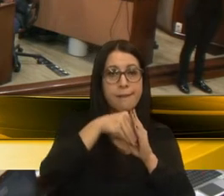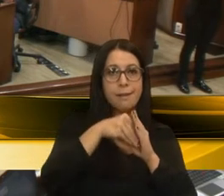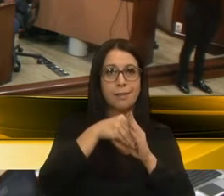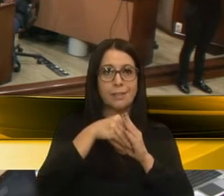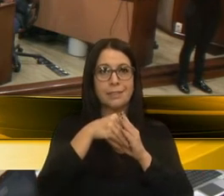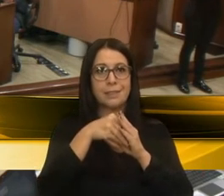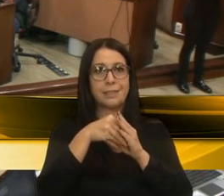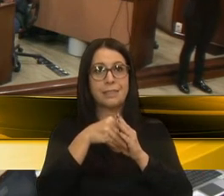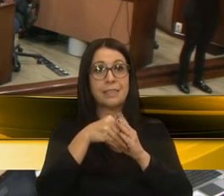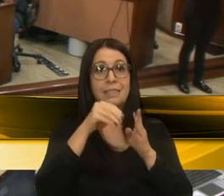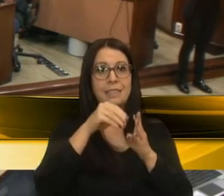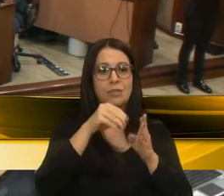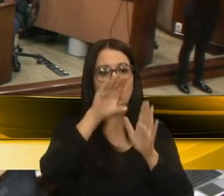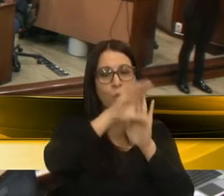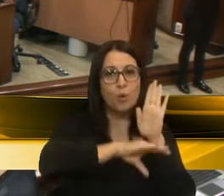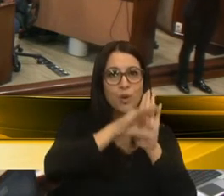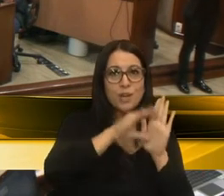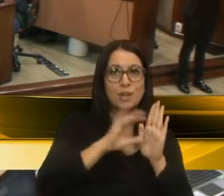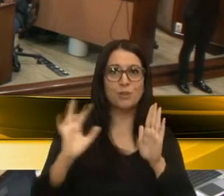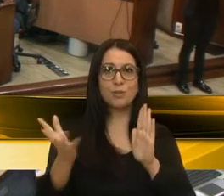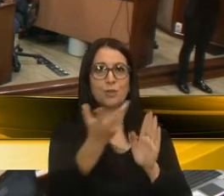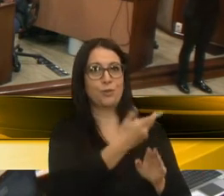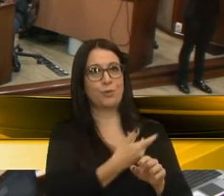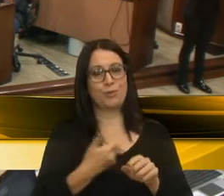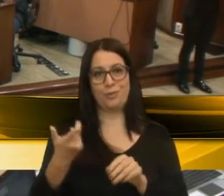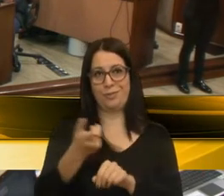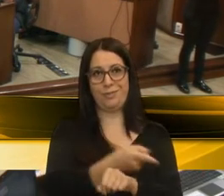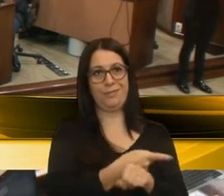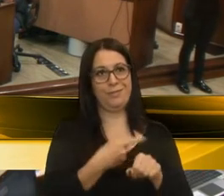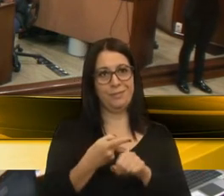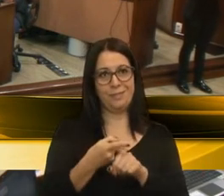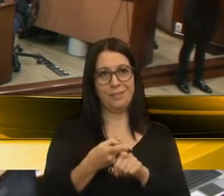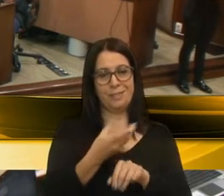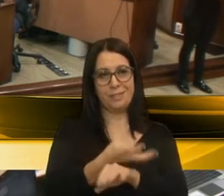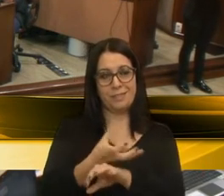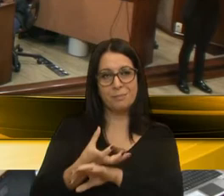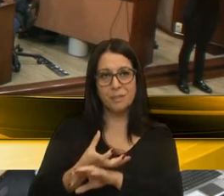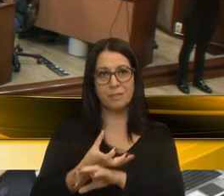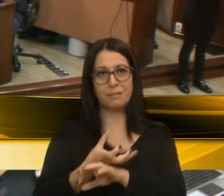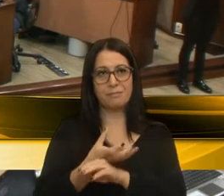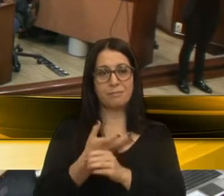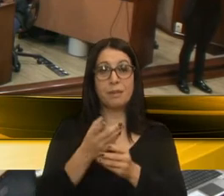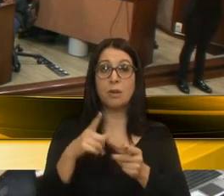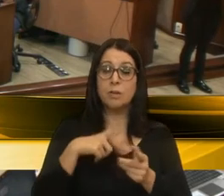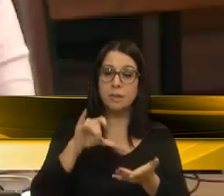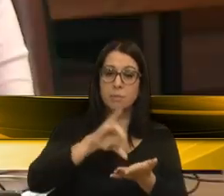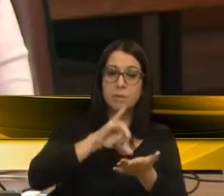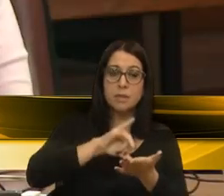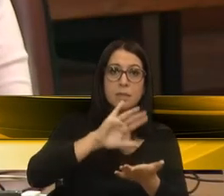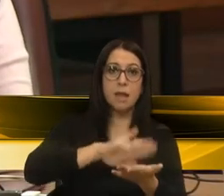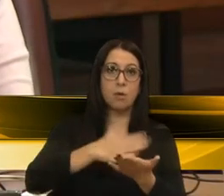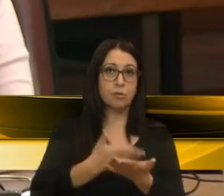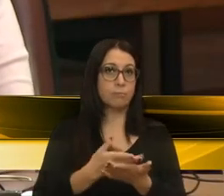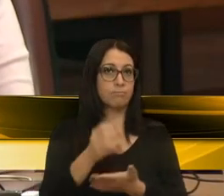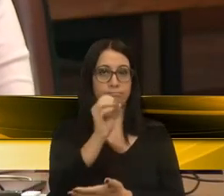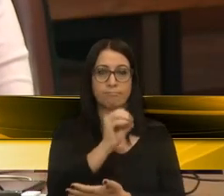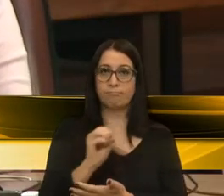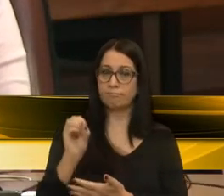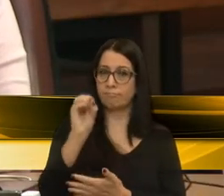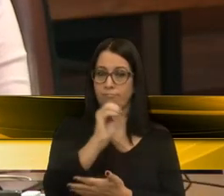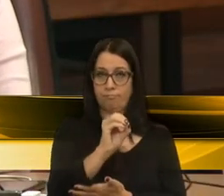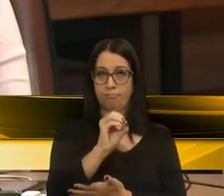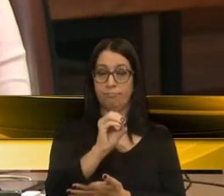na grade curricular dos nossos estudantes. Nós termos uma central de intérprete, seria ótimo,